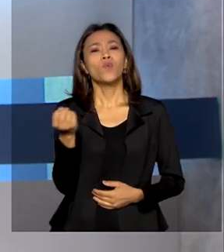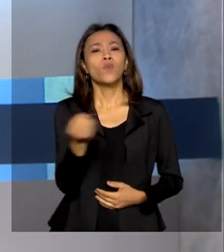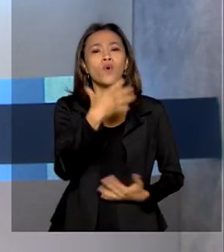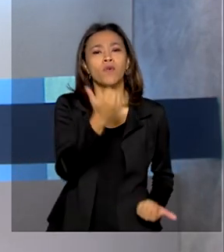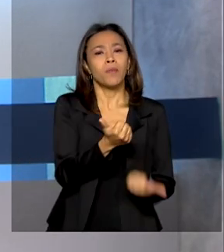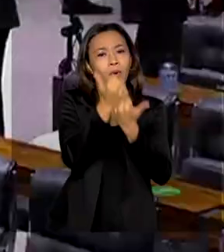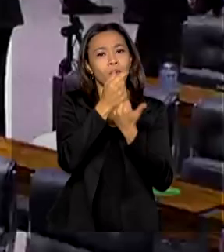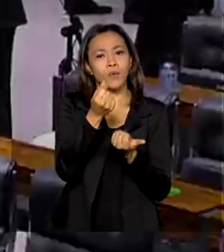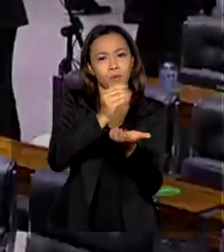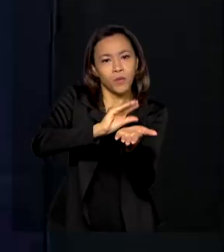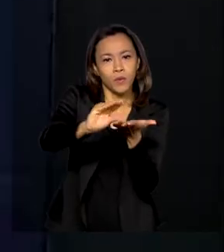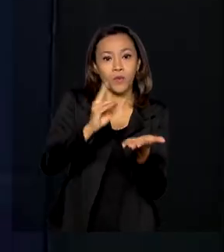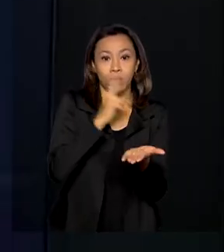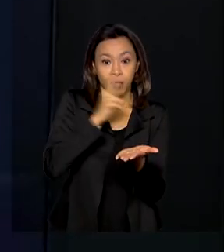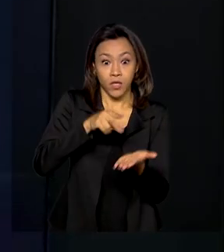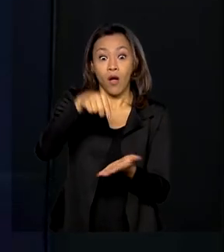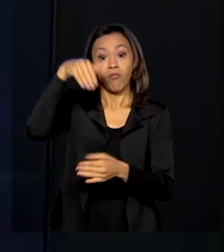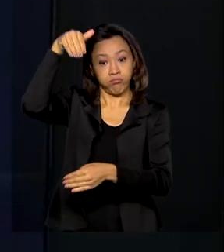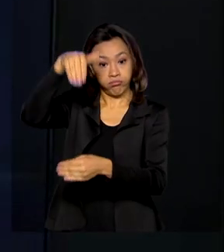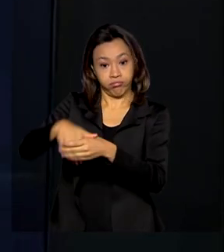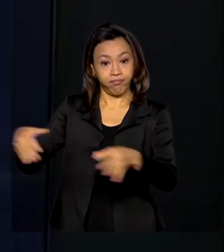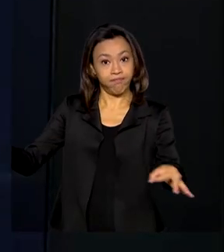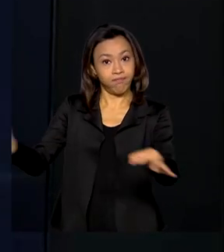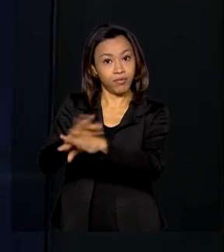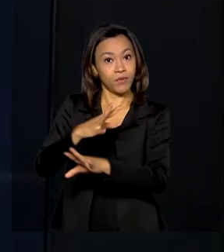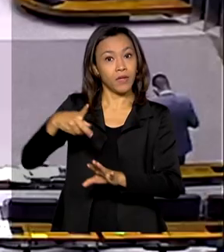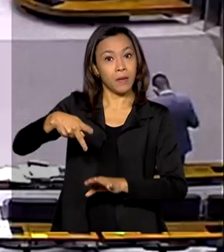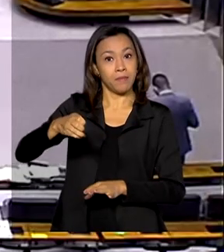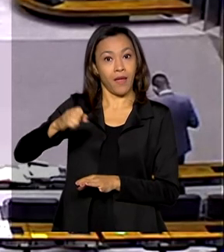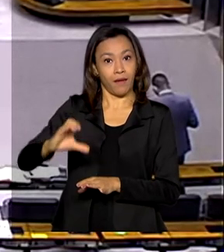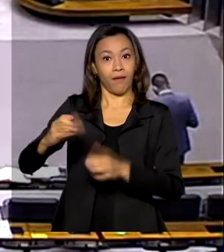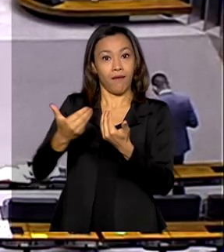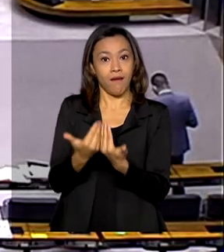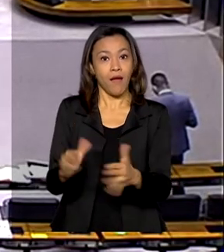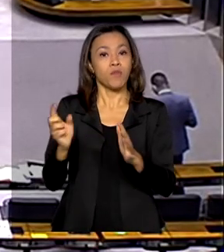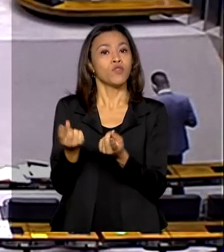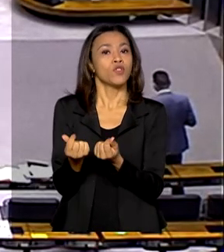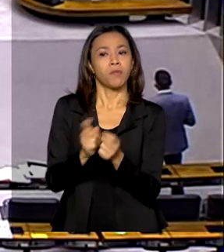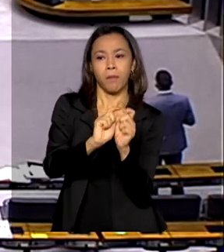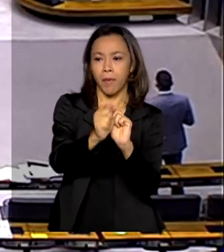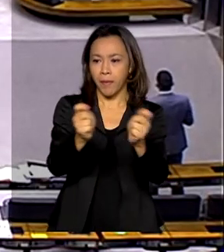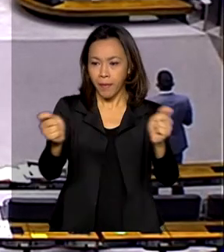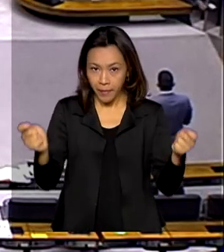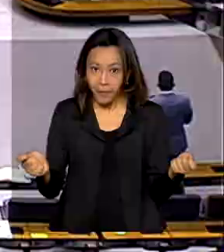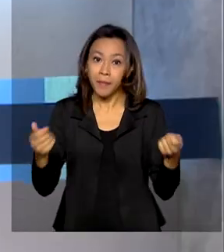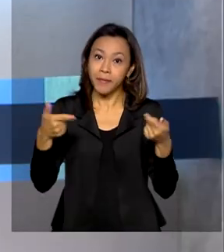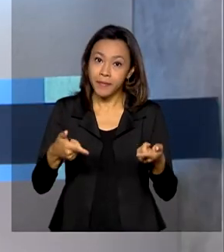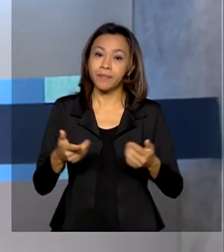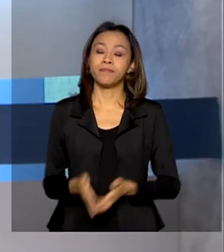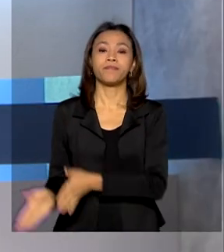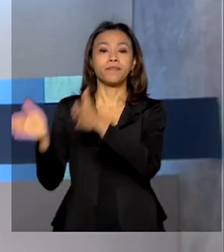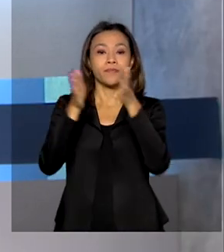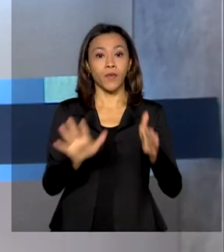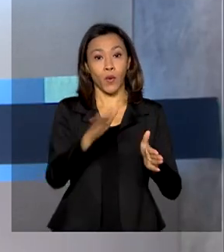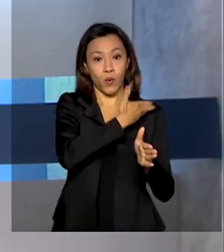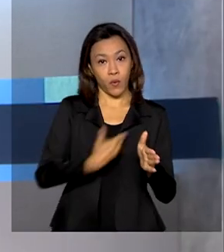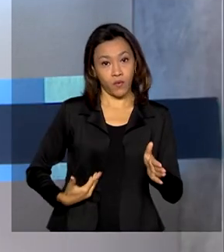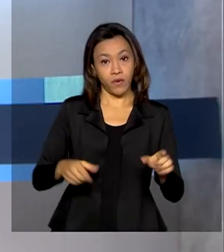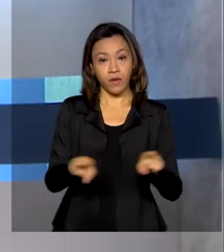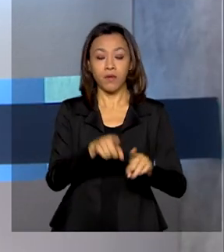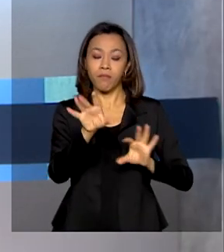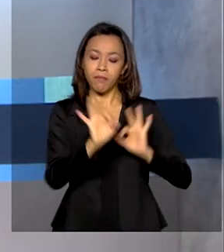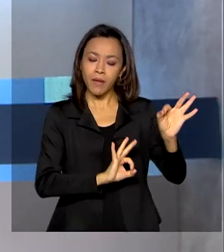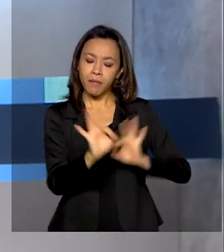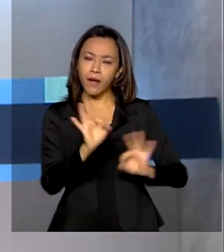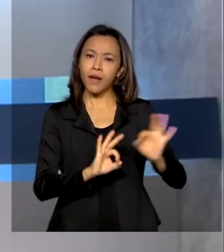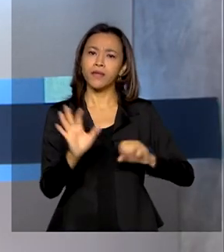emergencial, Congresso conclui votação da PEC e abre recursos para pagamento do benefício. Governo também prepara novas